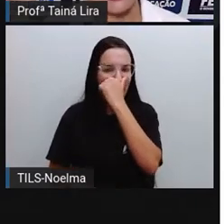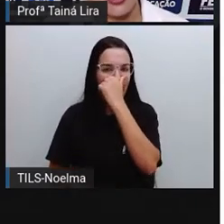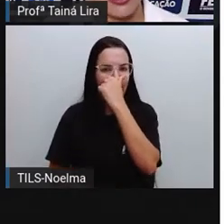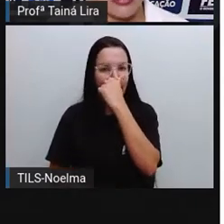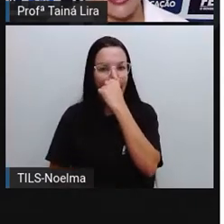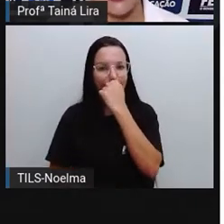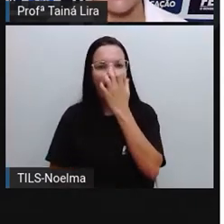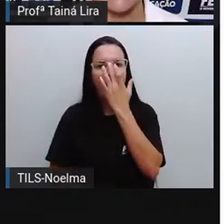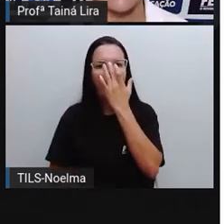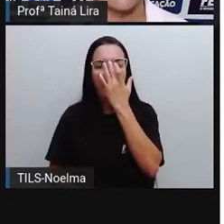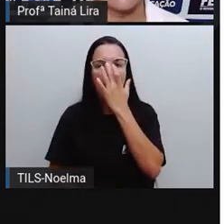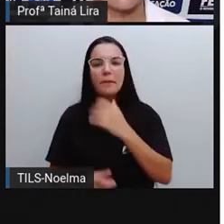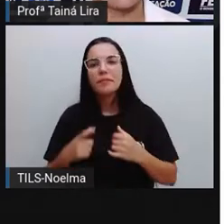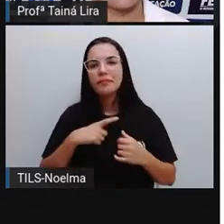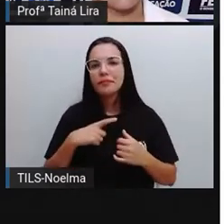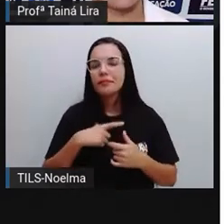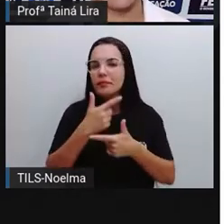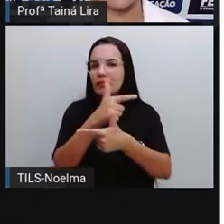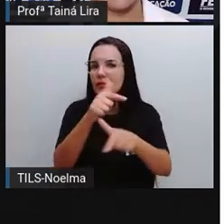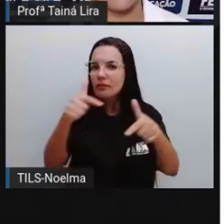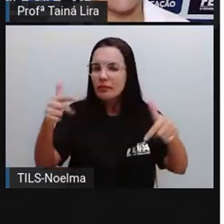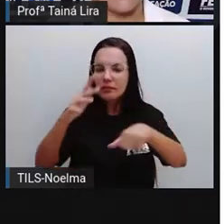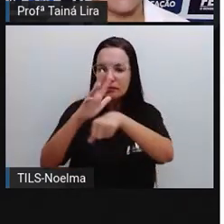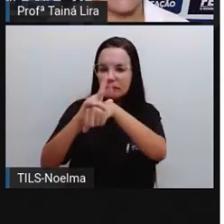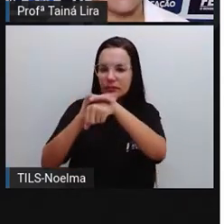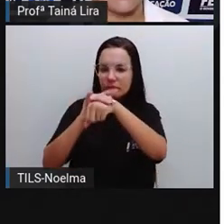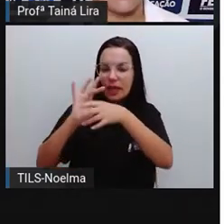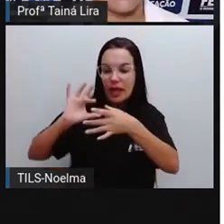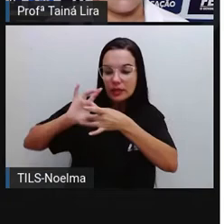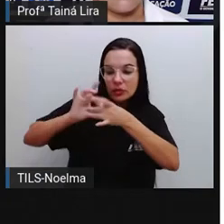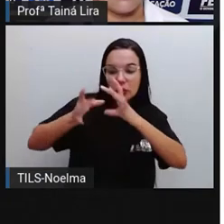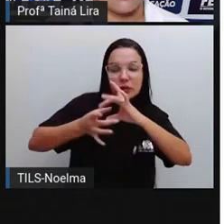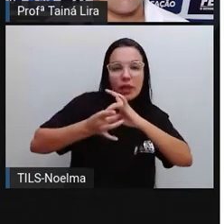tá? Ele transmite a malária, ele transmite...